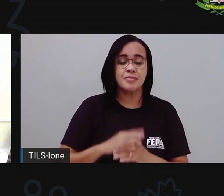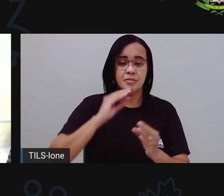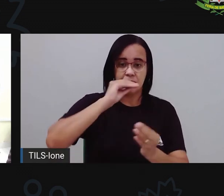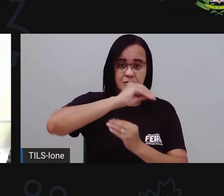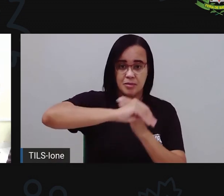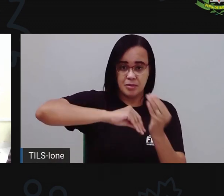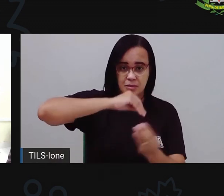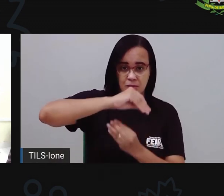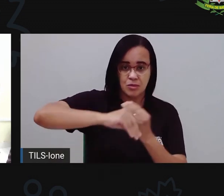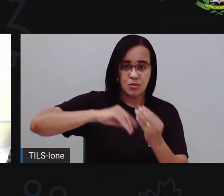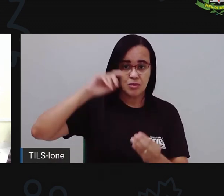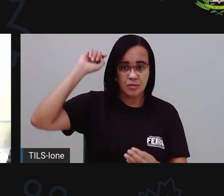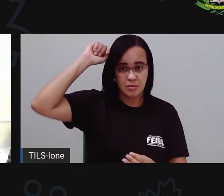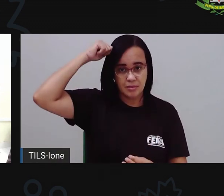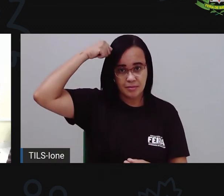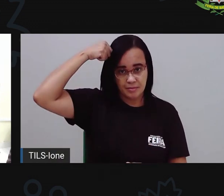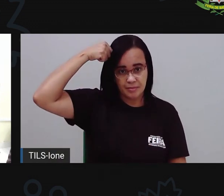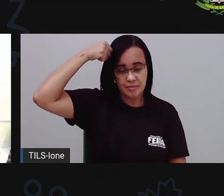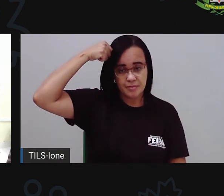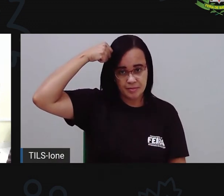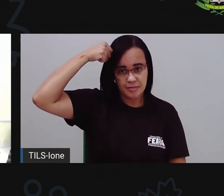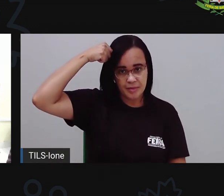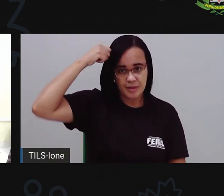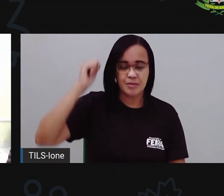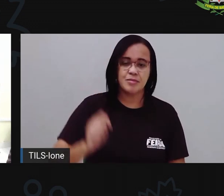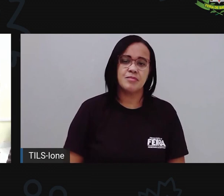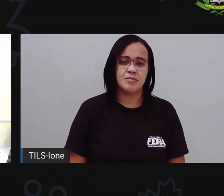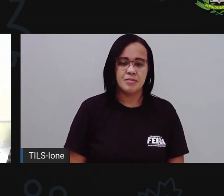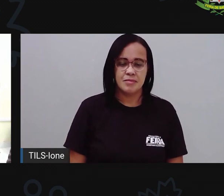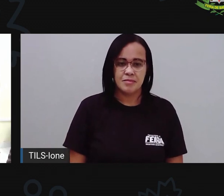agora eu vou colocar um pouquinho só do preto.